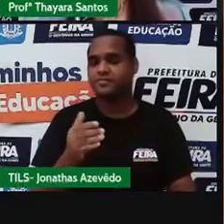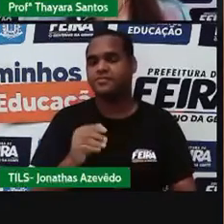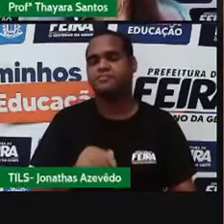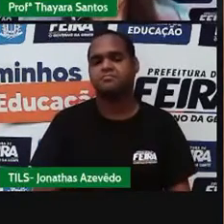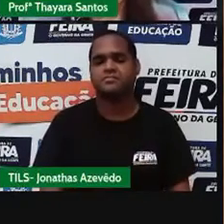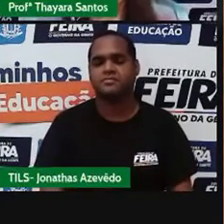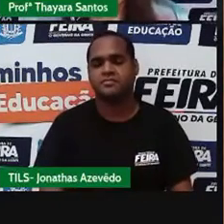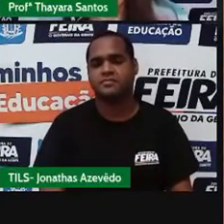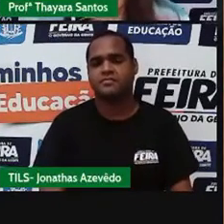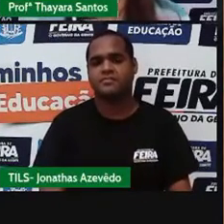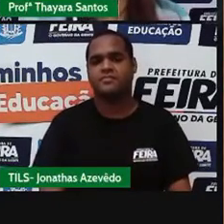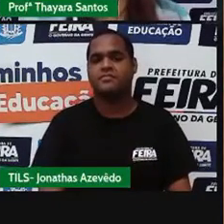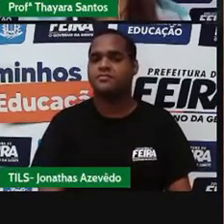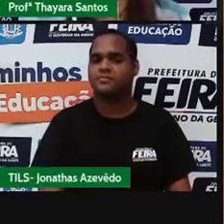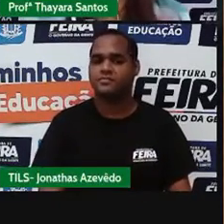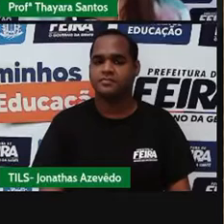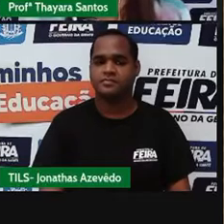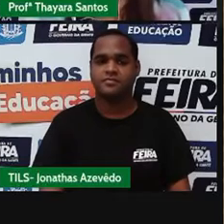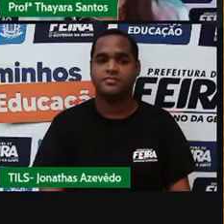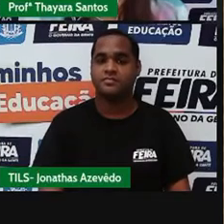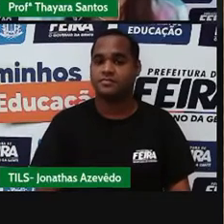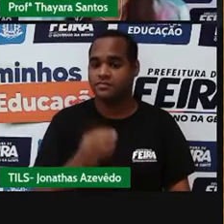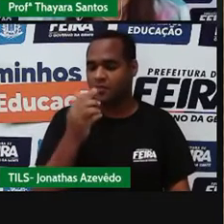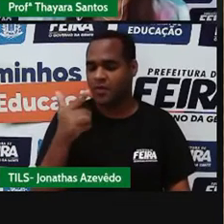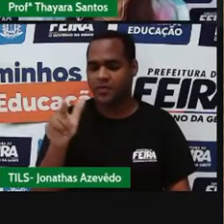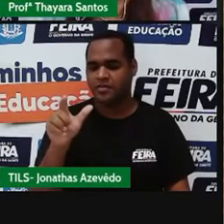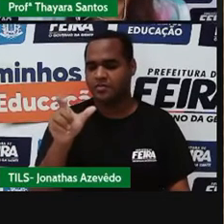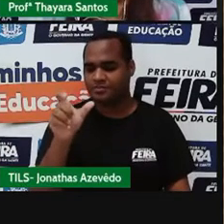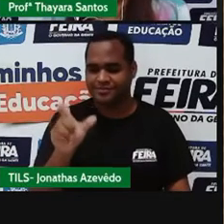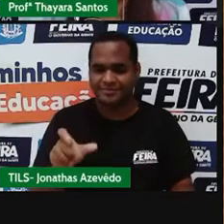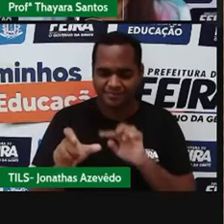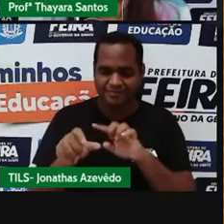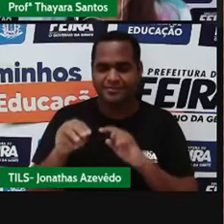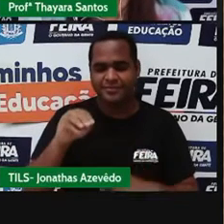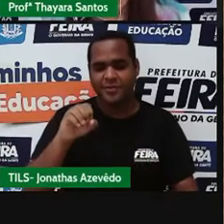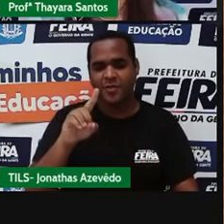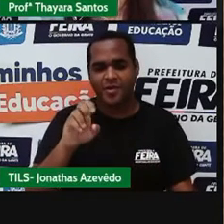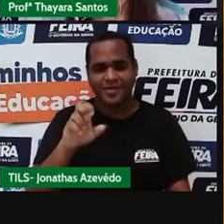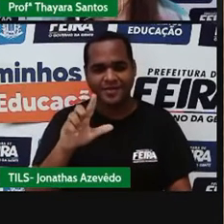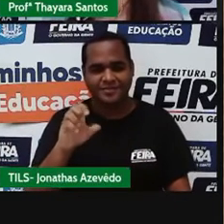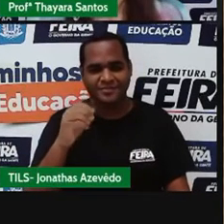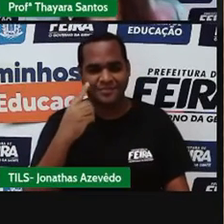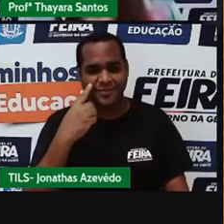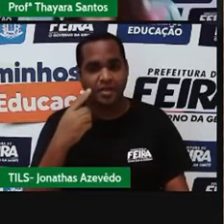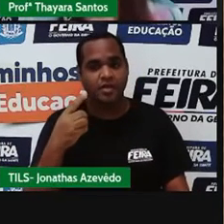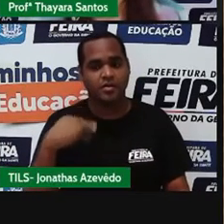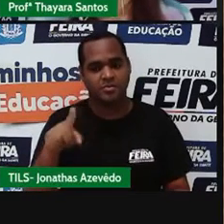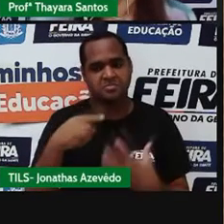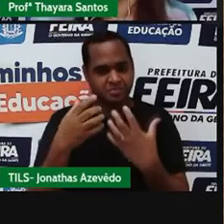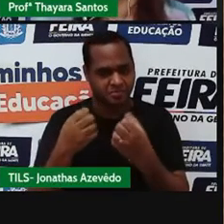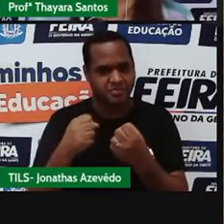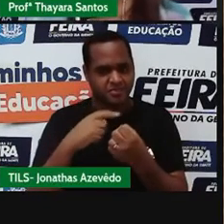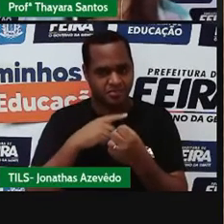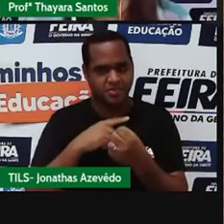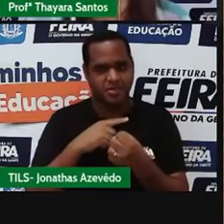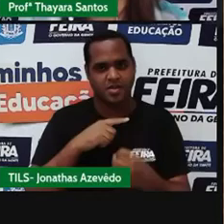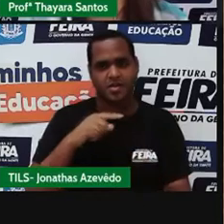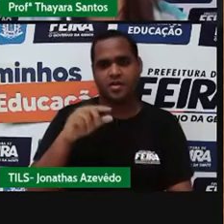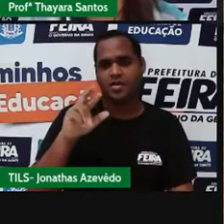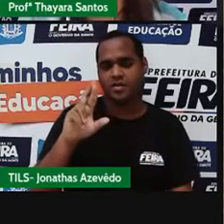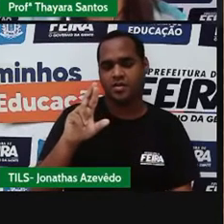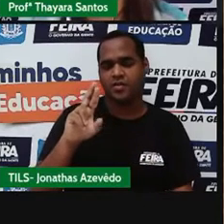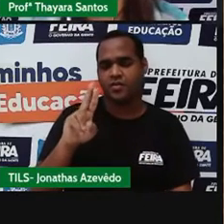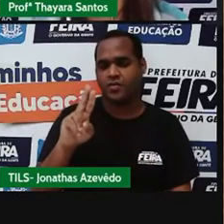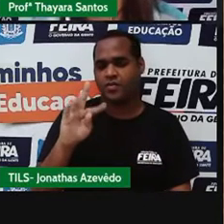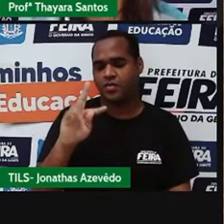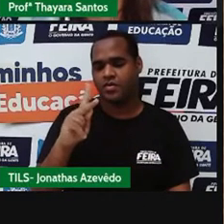Vamos lá. Além disso, nesse modelo atômico que é mais aceito atualmente, que é esse de Boyd-Rutherford, ele